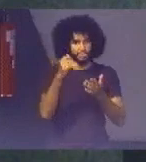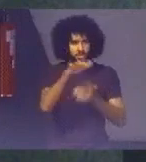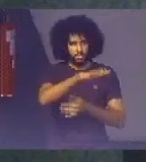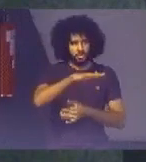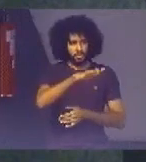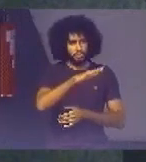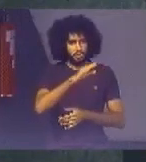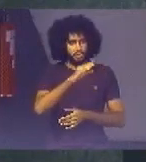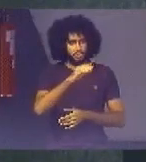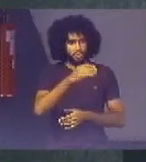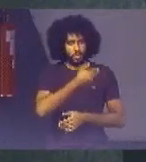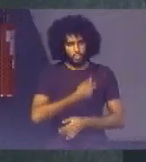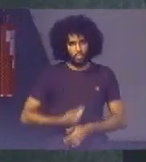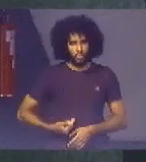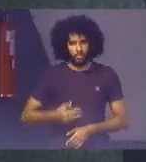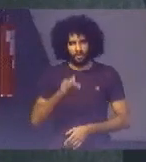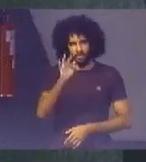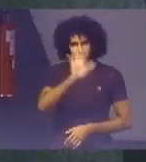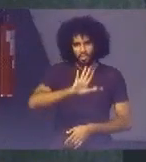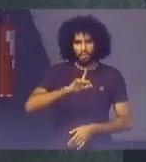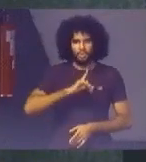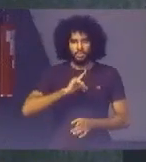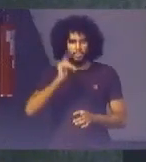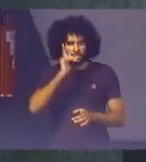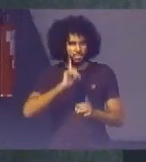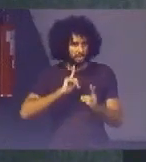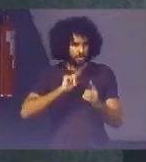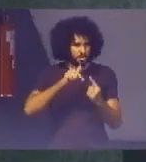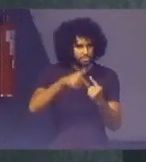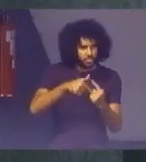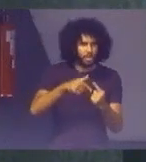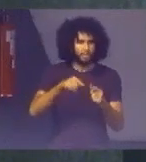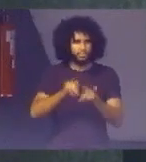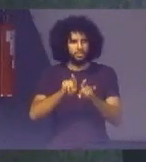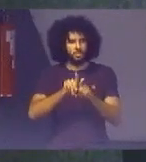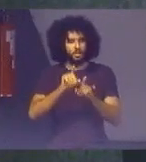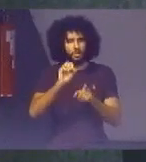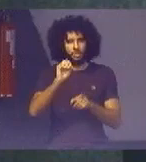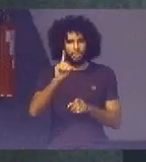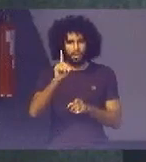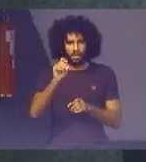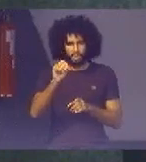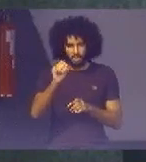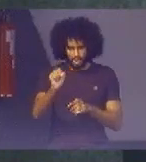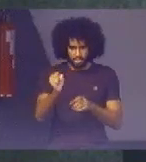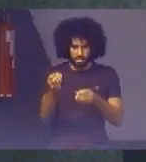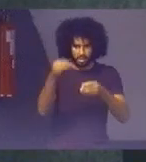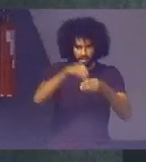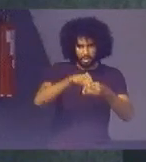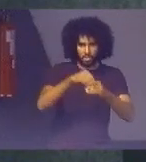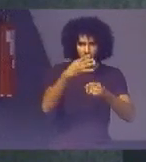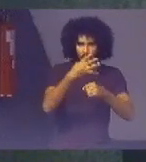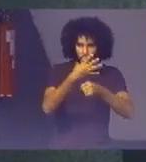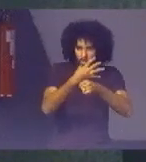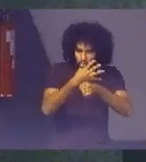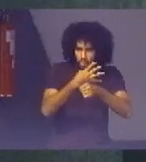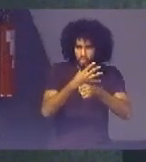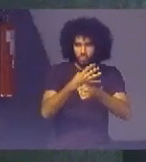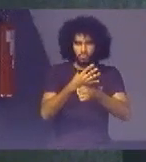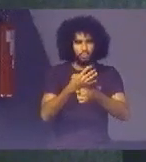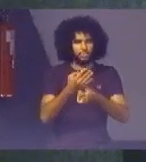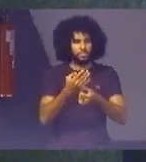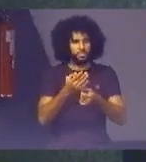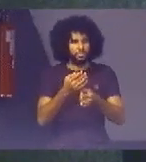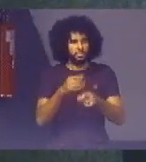Pactue com estados E municípios As metas Dos ODS Dentro dos planos Plurianuais De estados De municípios